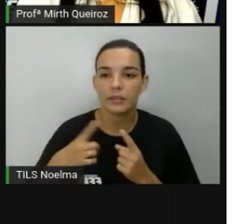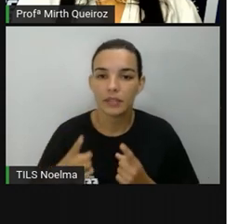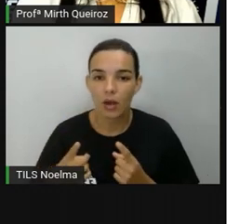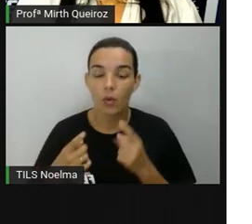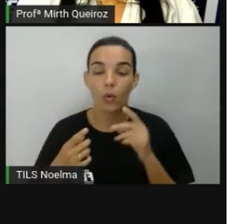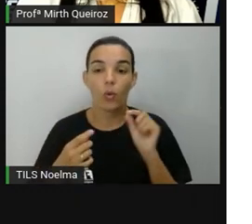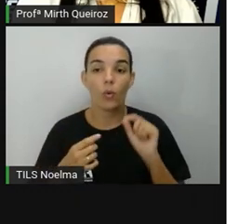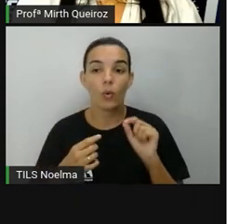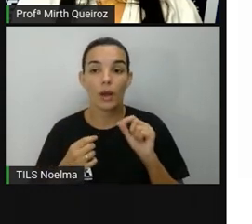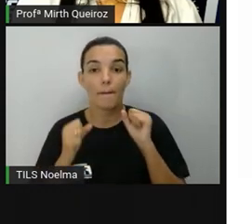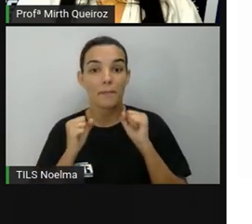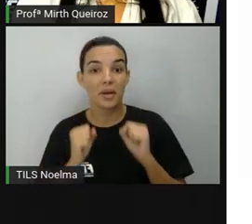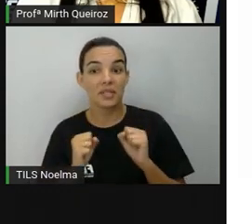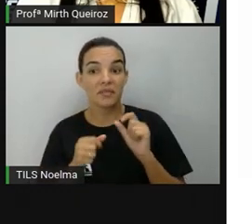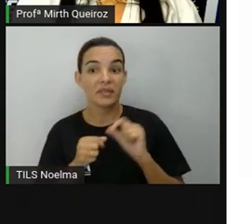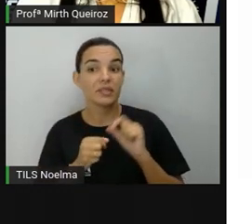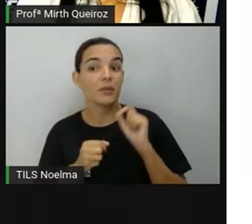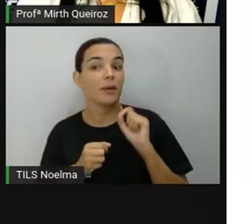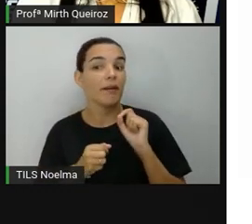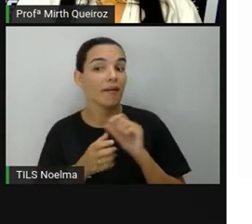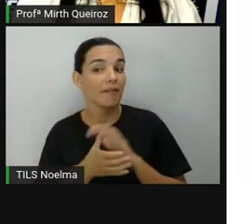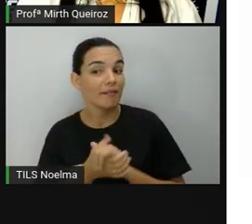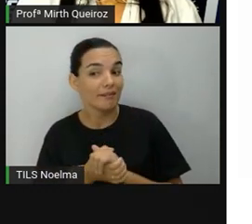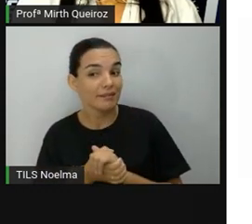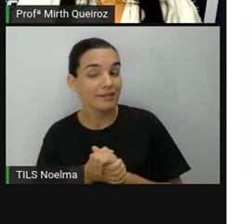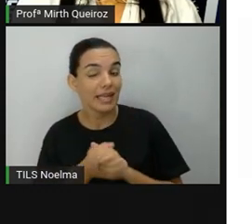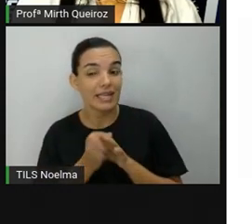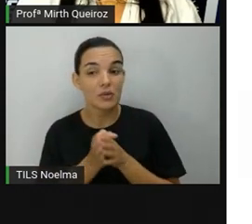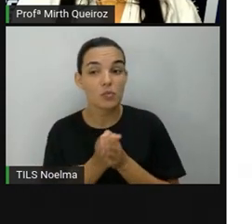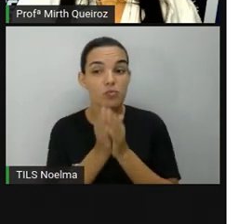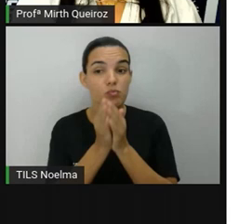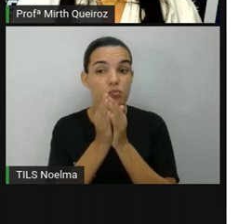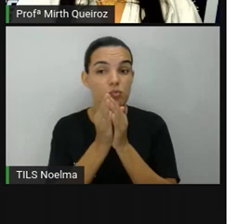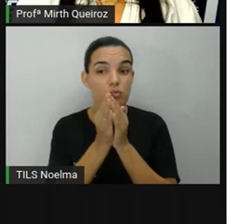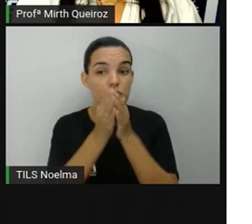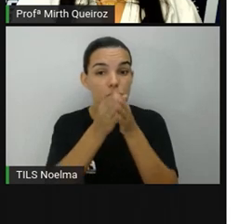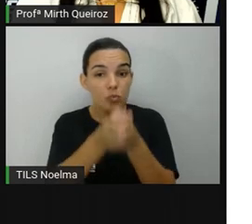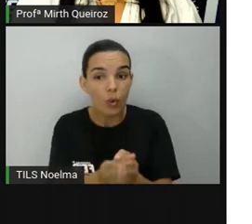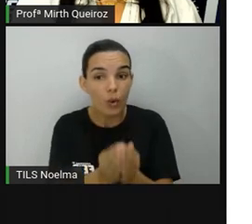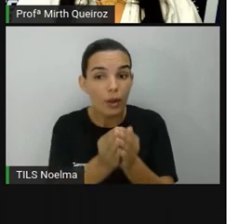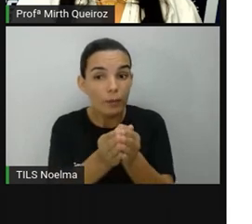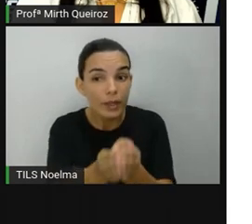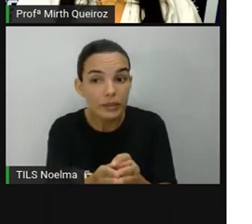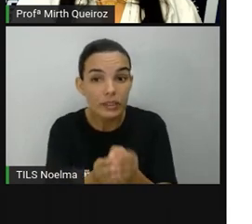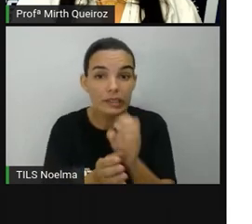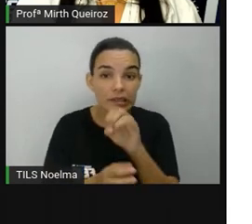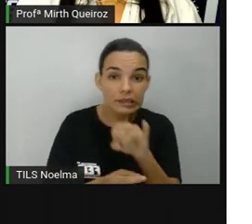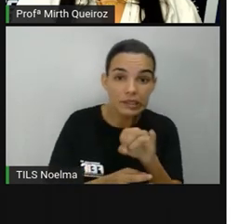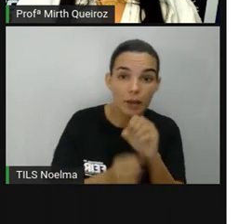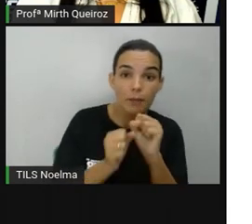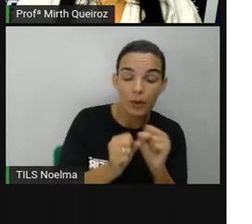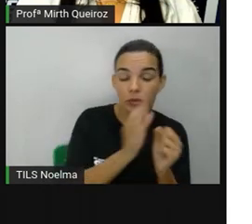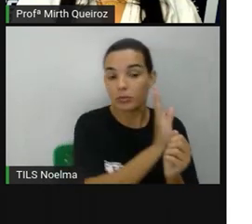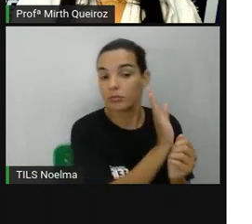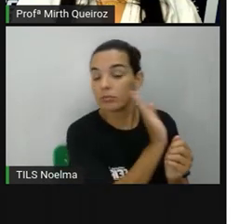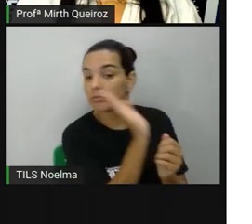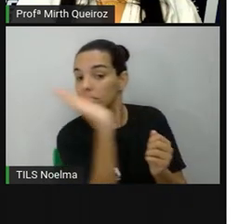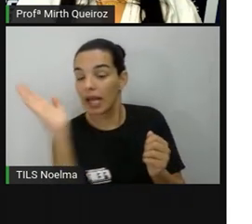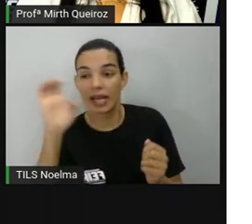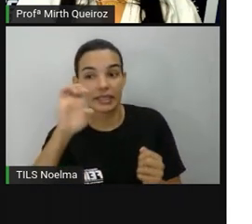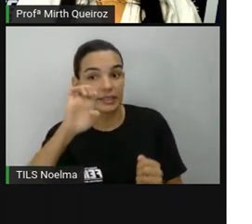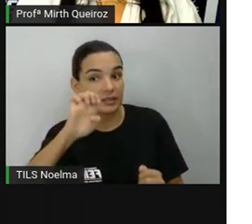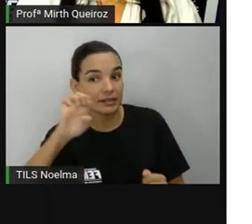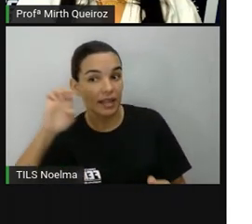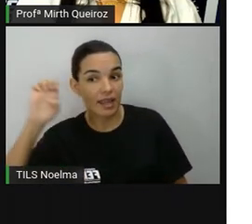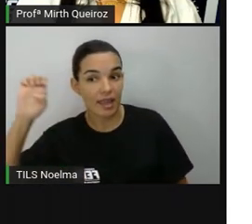jogo aqui, ele poderia ser o quê? Ele poderia ser, ou para essa direção, ele poderia